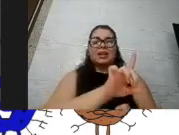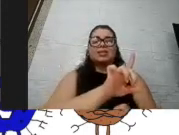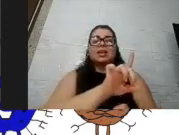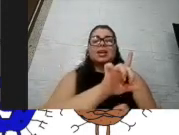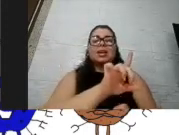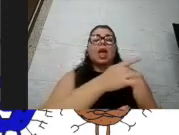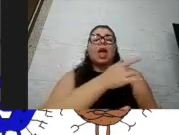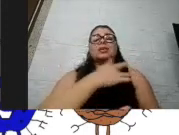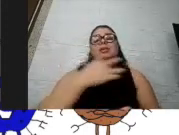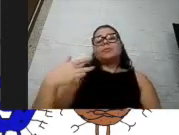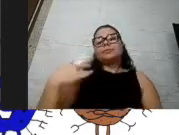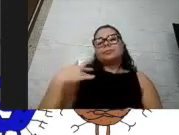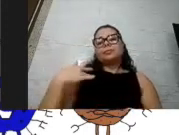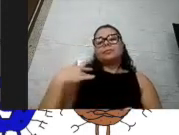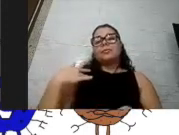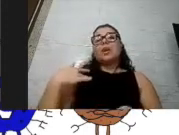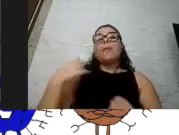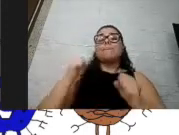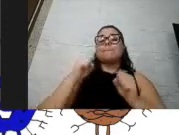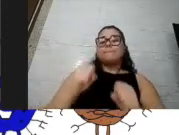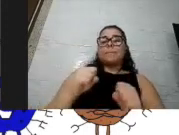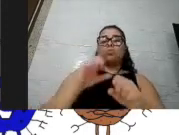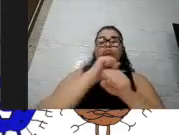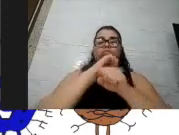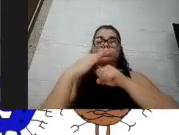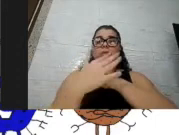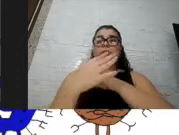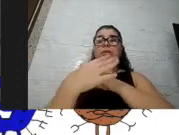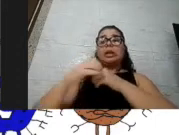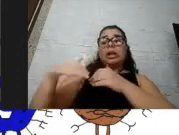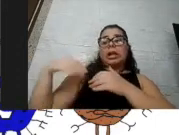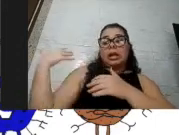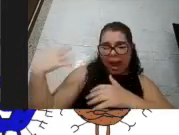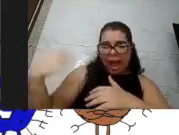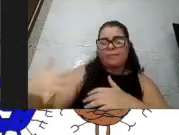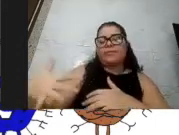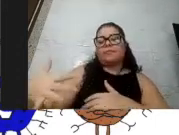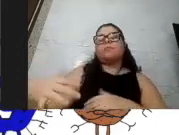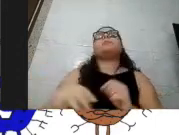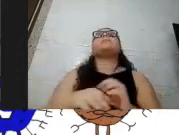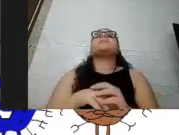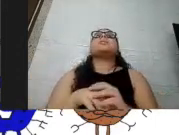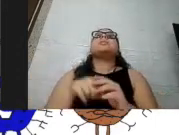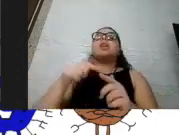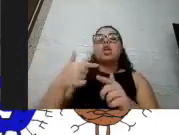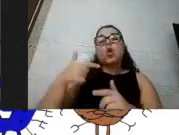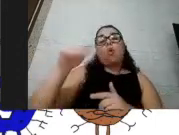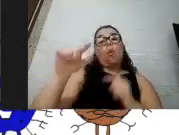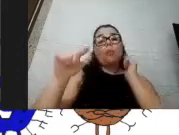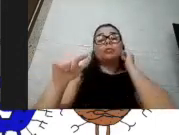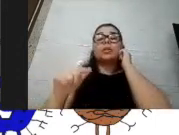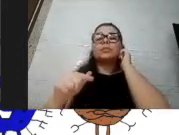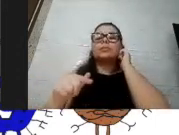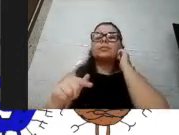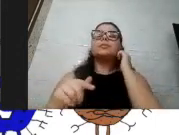de saúde também podem agravar o seu quadro. E outra questão que pode acometer